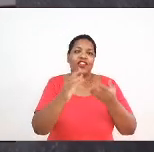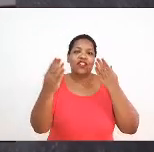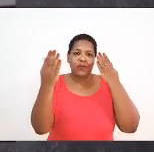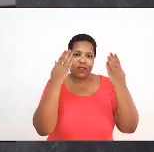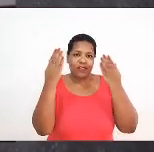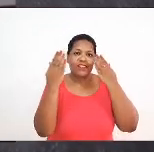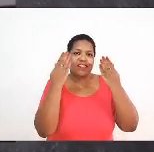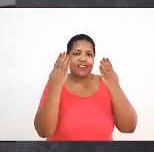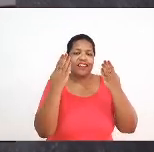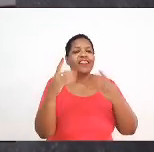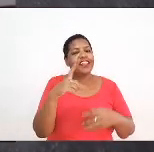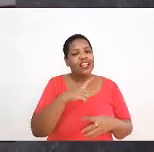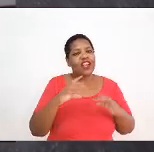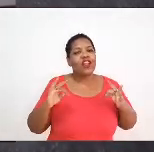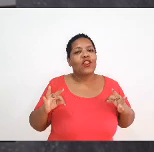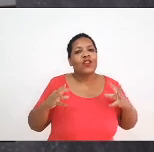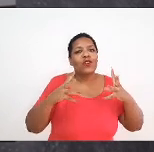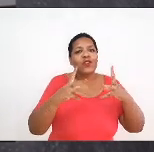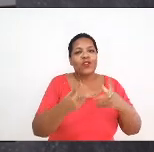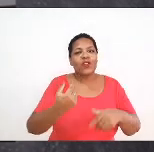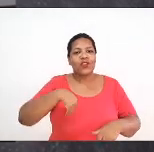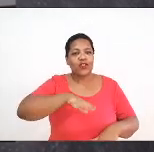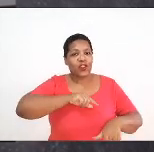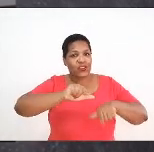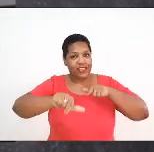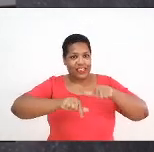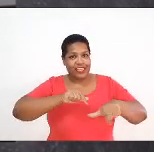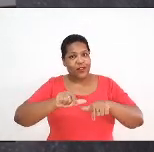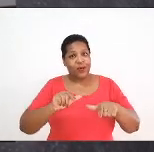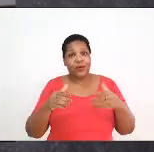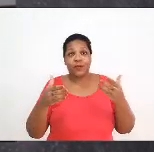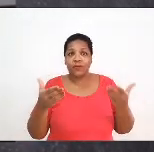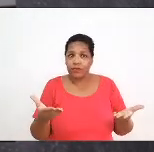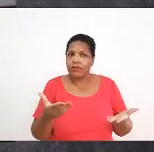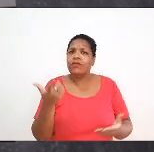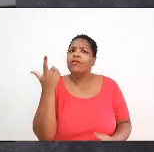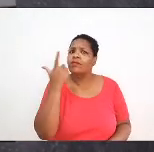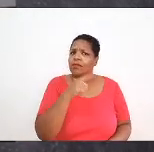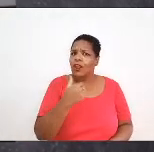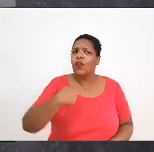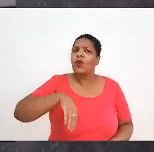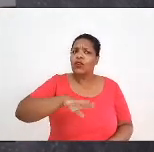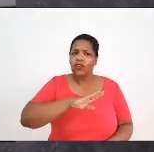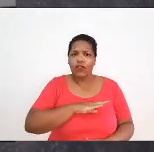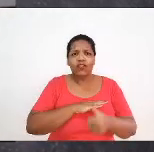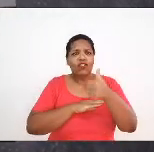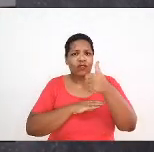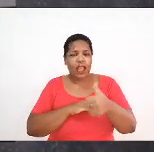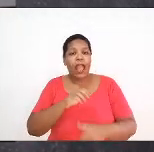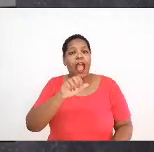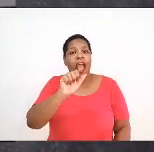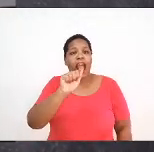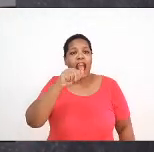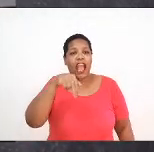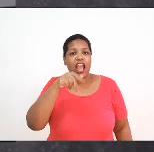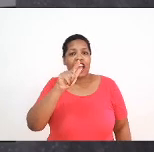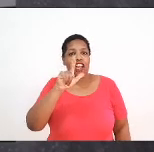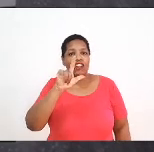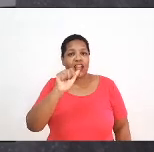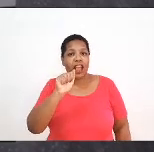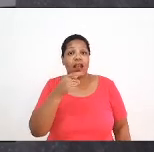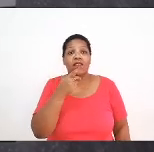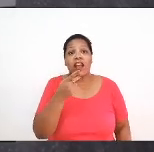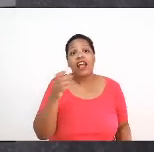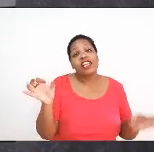os nossos trabalhos. Então, contem conosco. Angela, queria que você pudesse fazer suas considerações